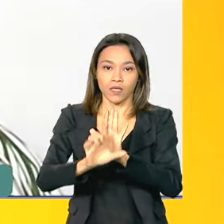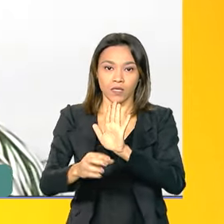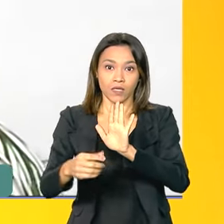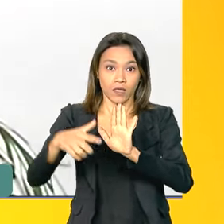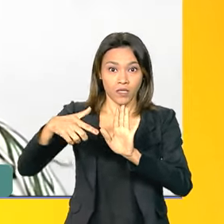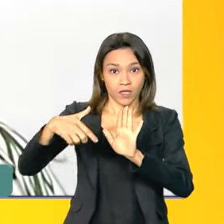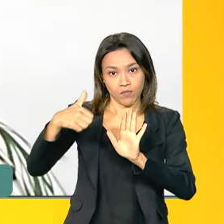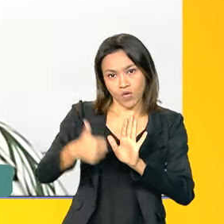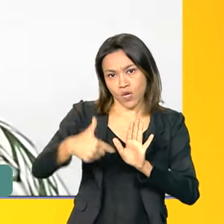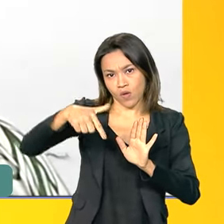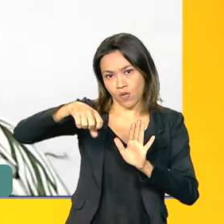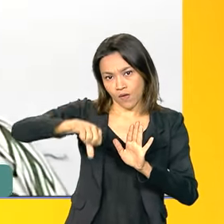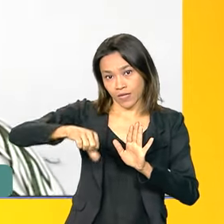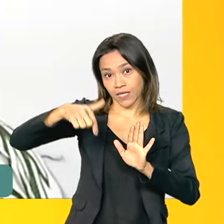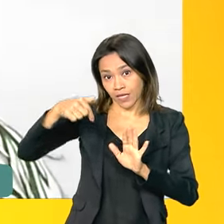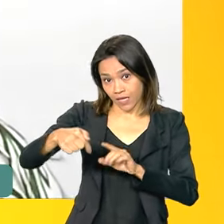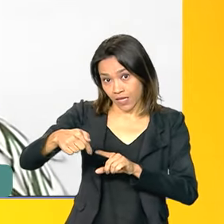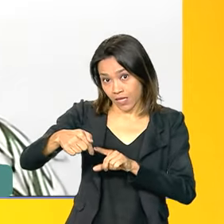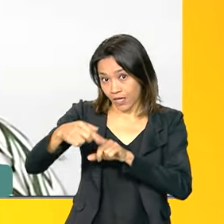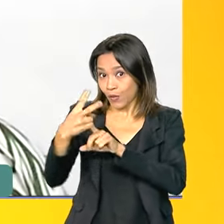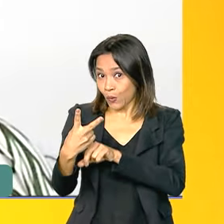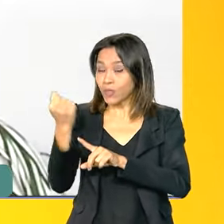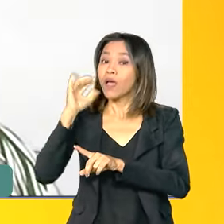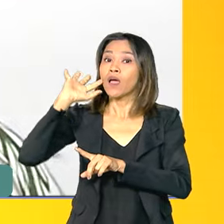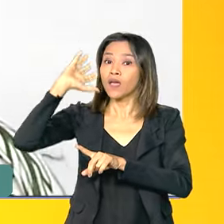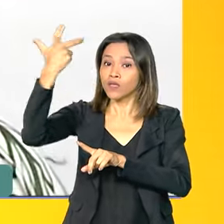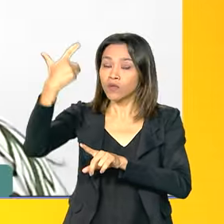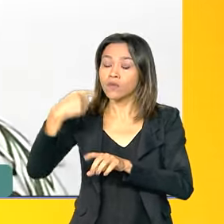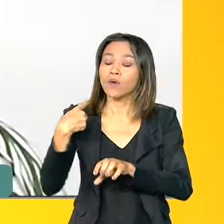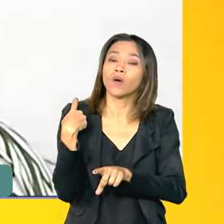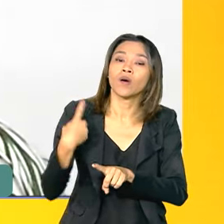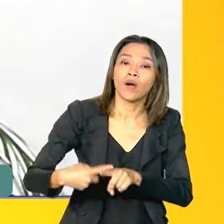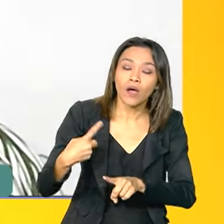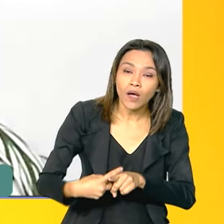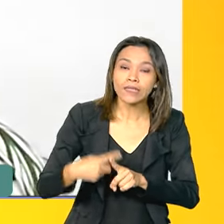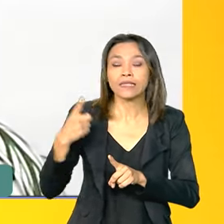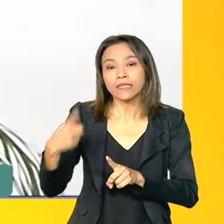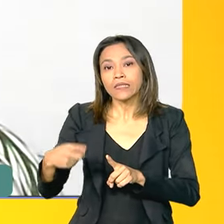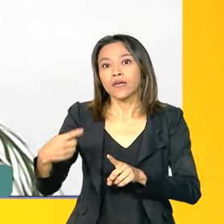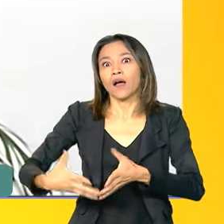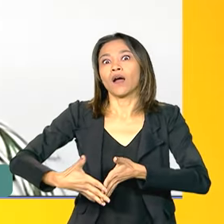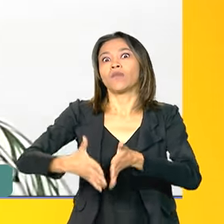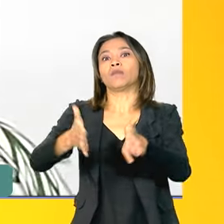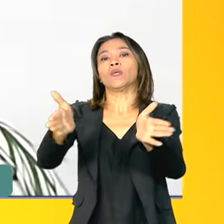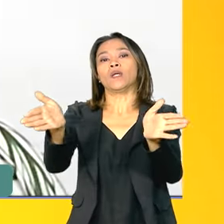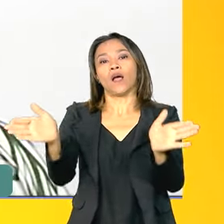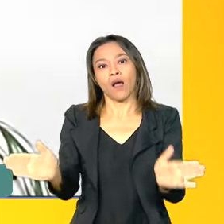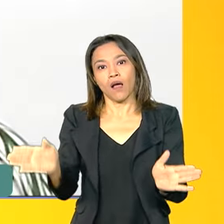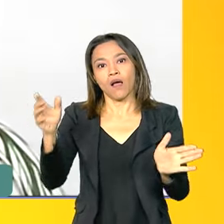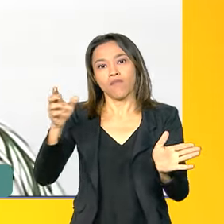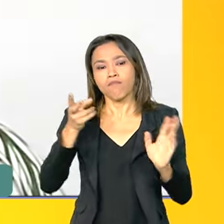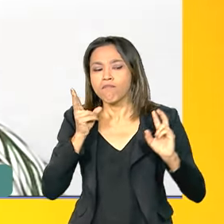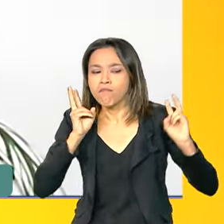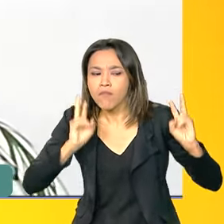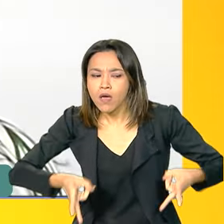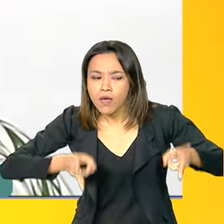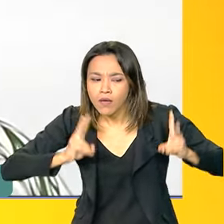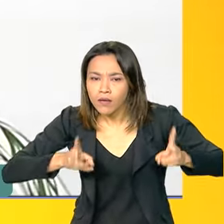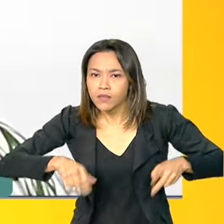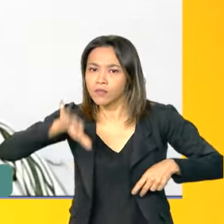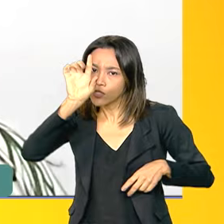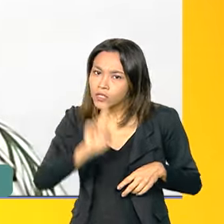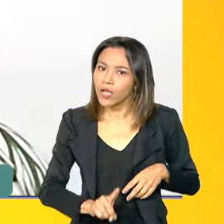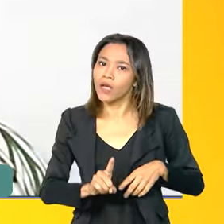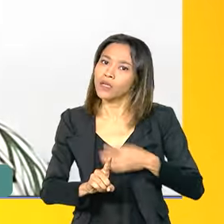resolvido quando houve a extensão de direitos para, dos mesmos direitos para as trabalhadoras